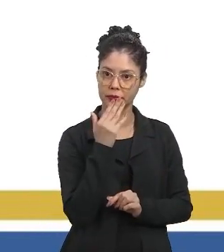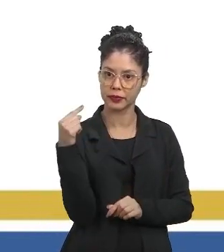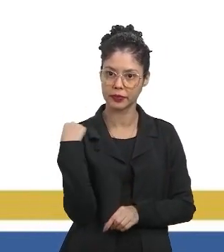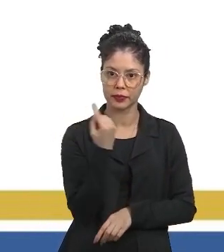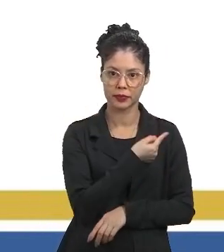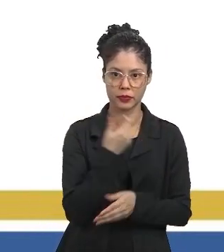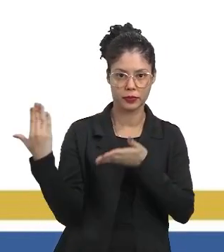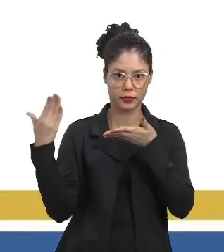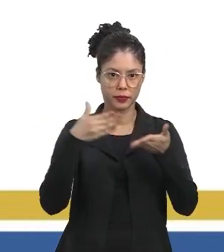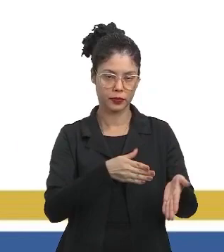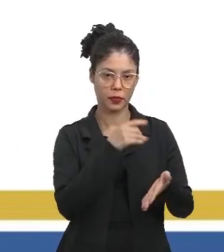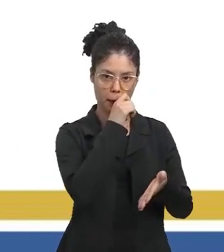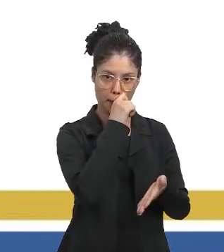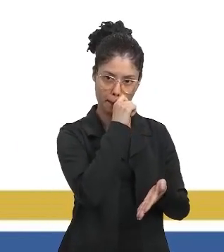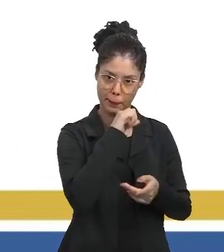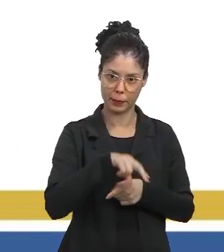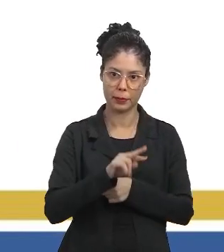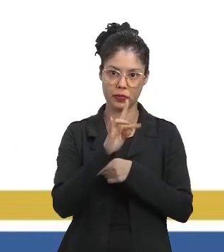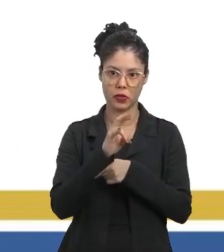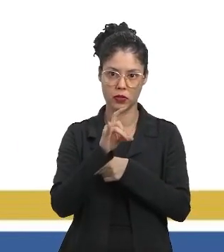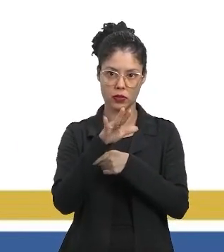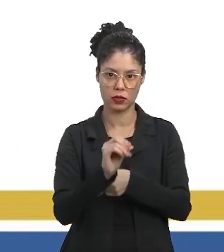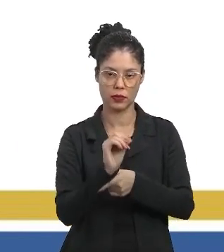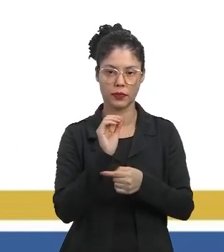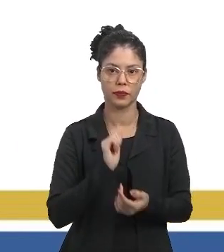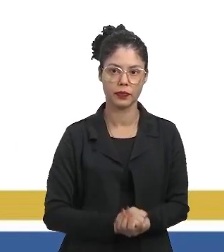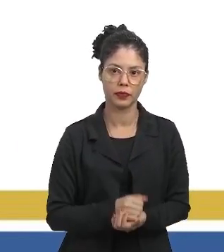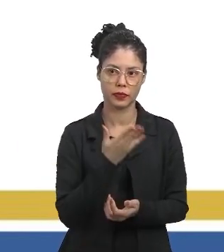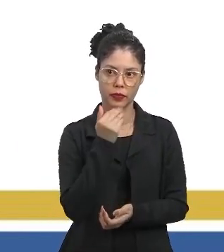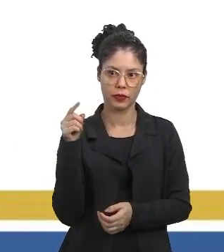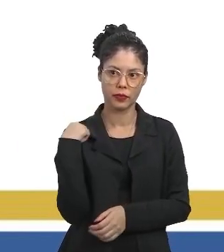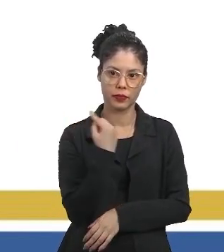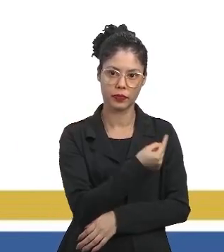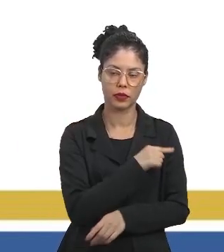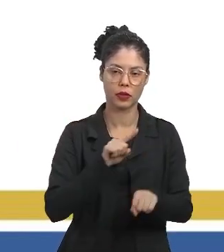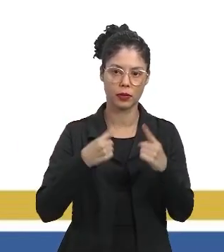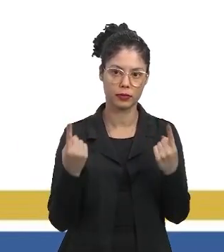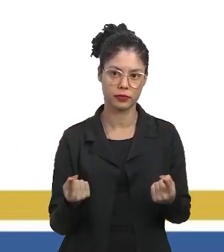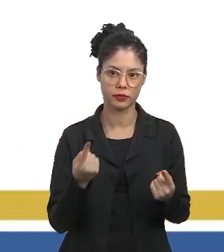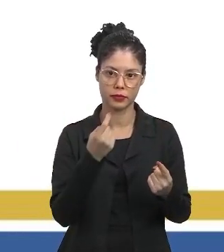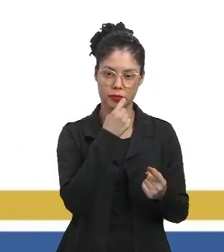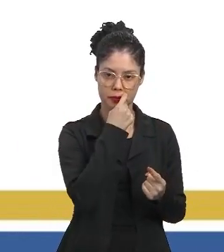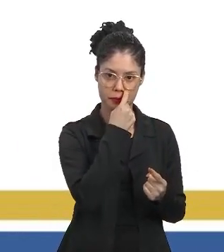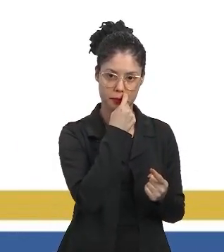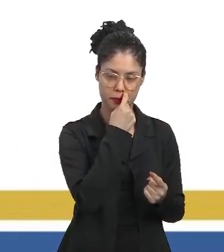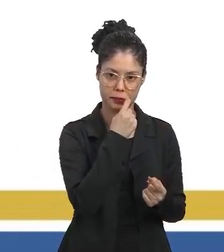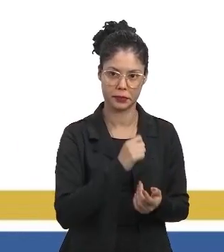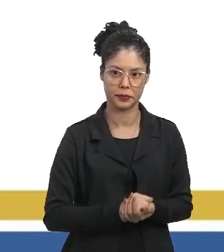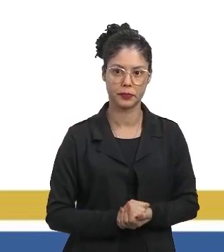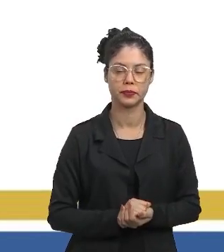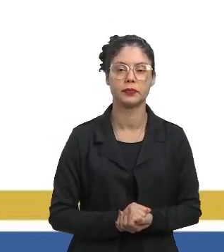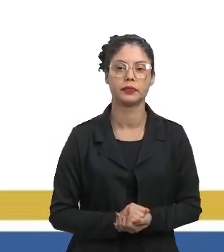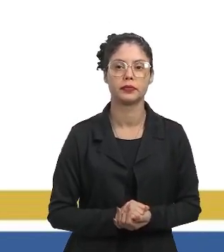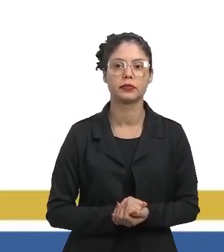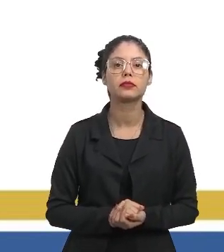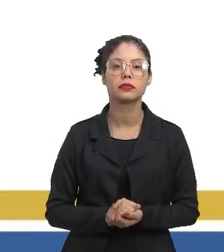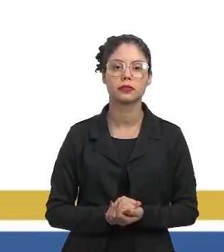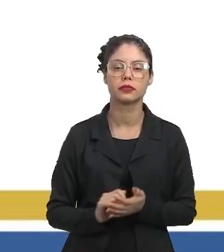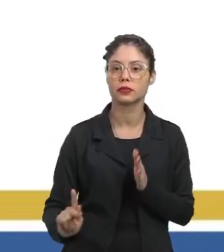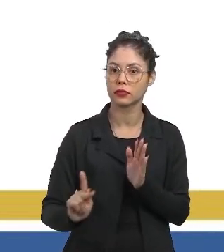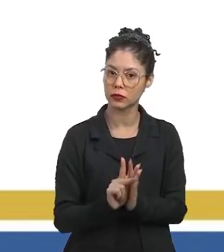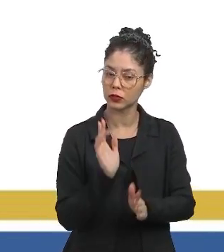ele vai ter que chegar a nitrato. Só que esse nitrato aqui não vai ser alimento para nós. Vai ser alimento para os